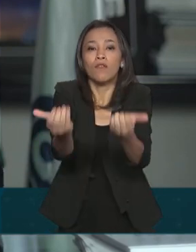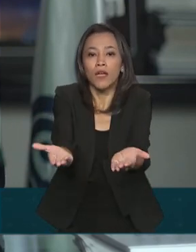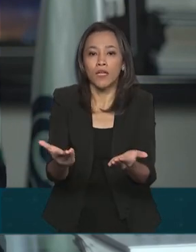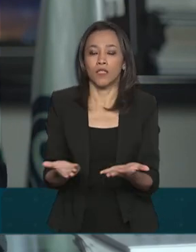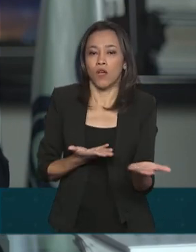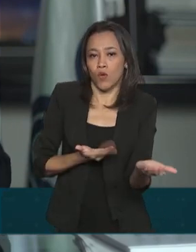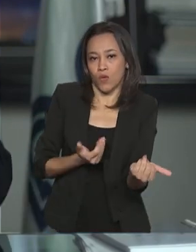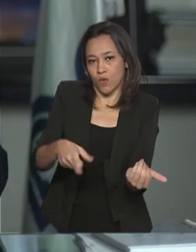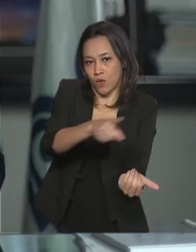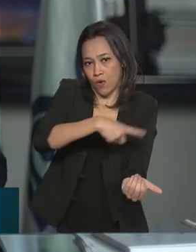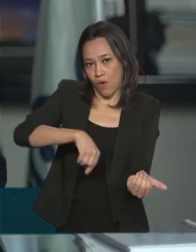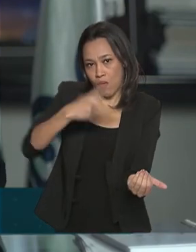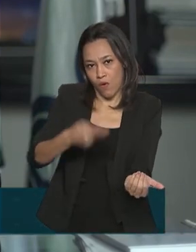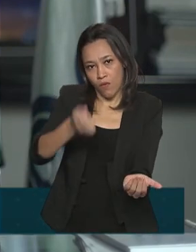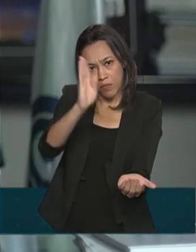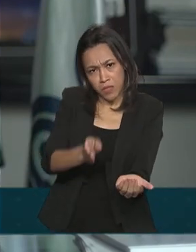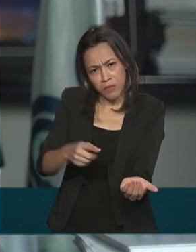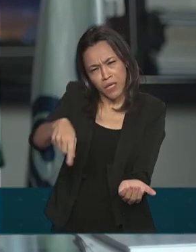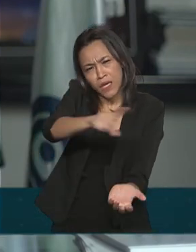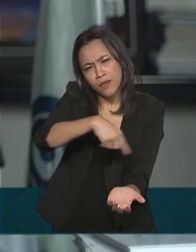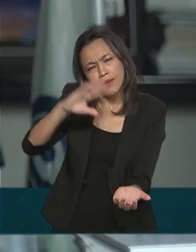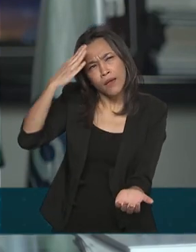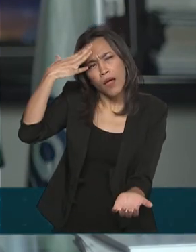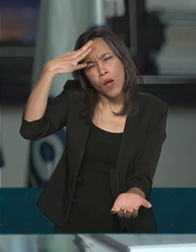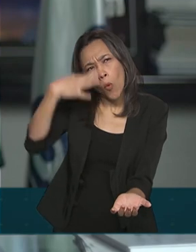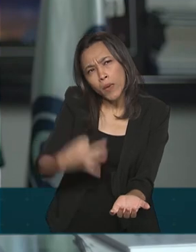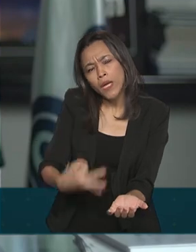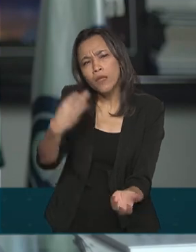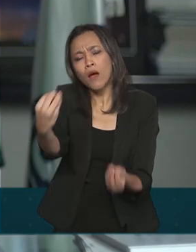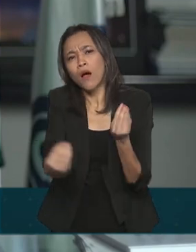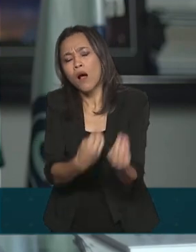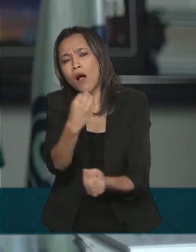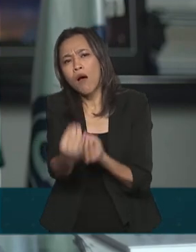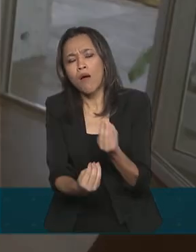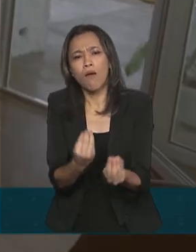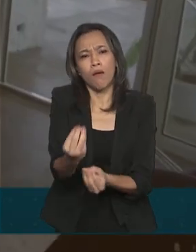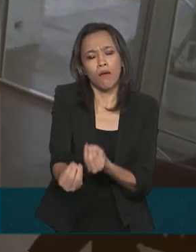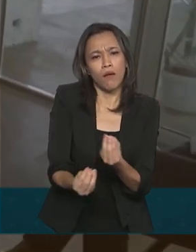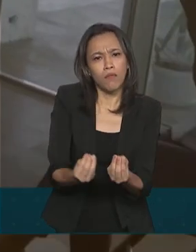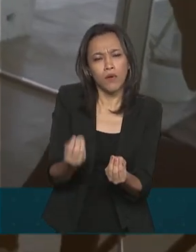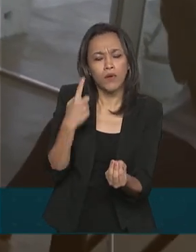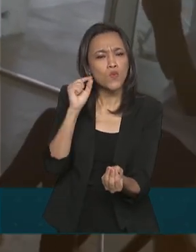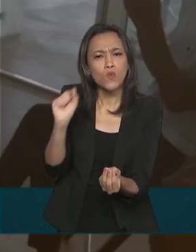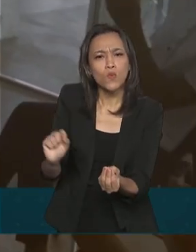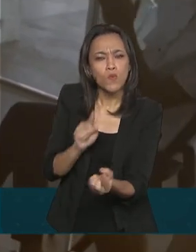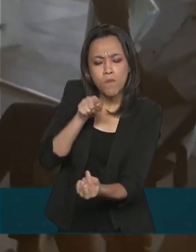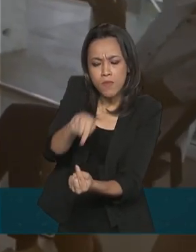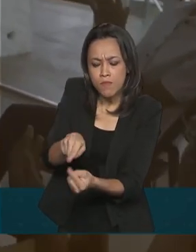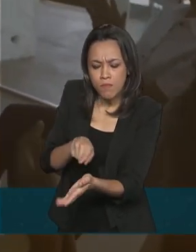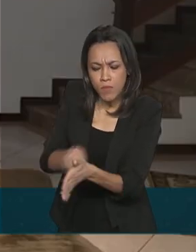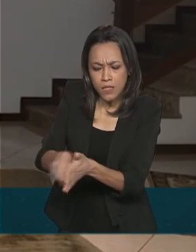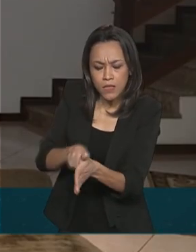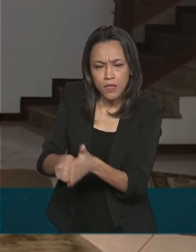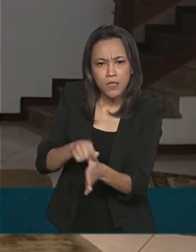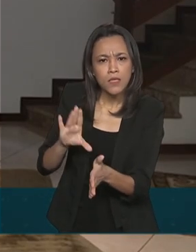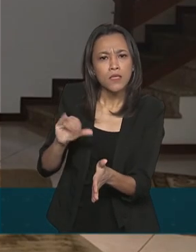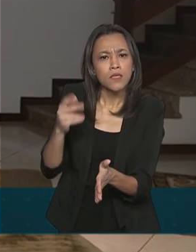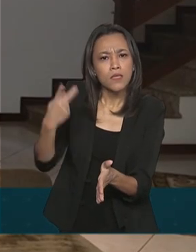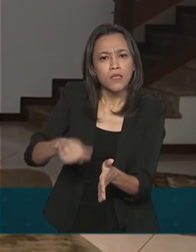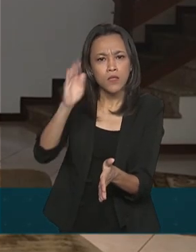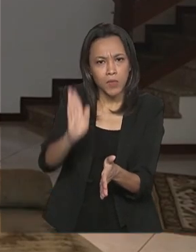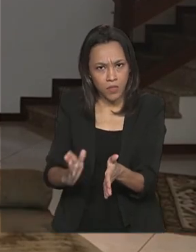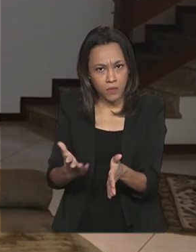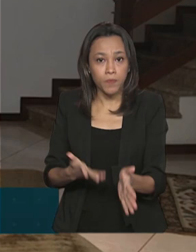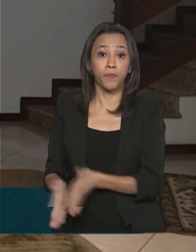para que ele entenda melhor o processo de produção da ciência nacional. Além de